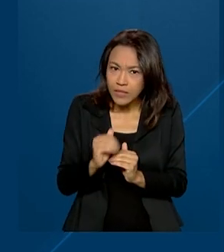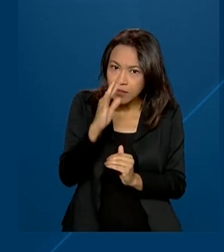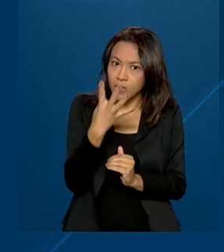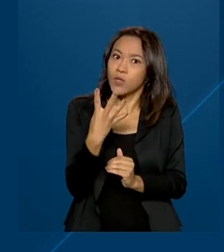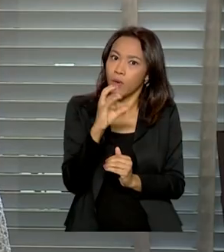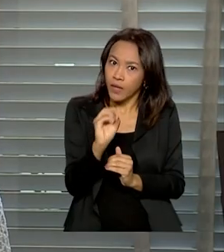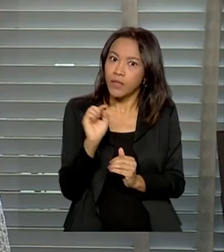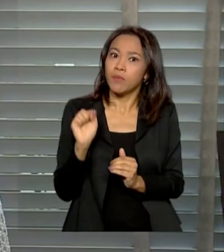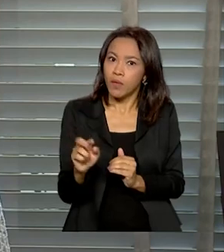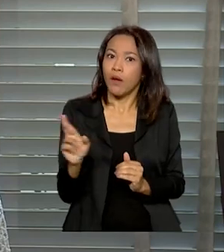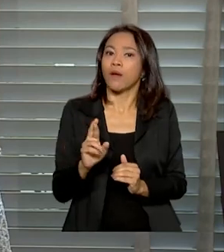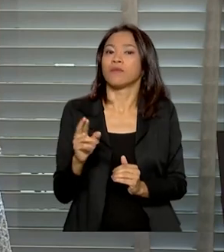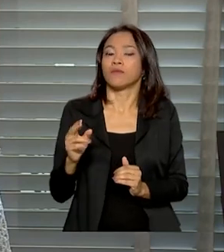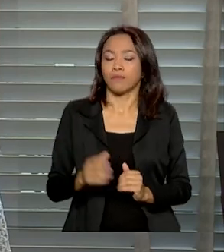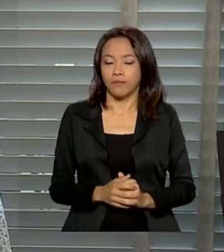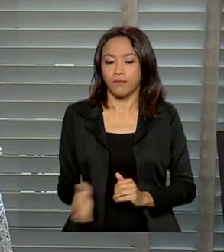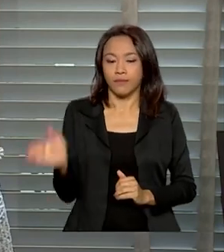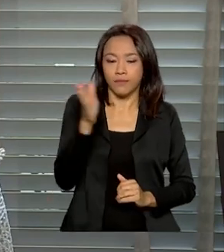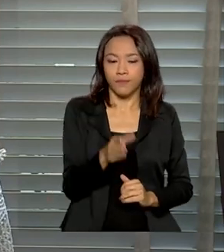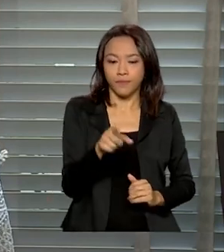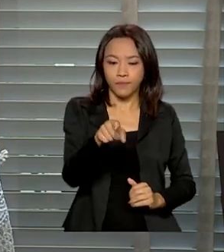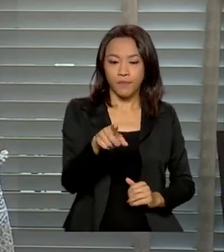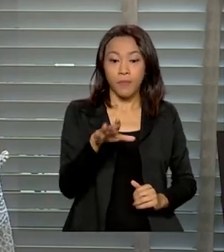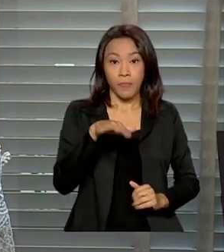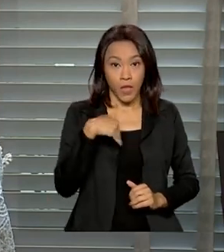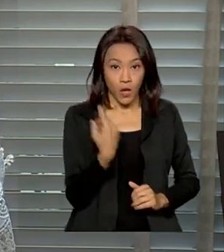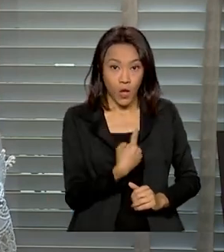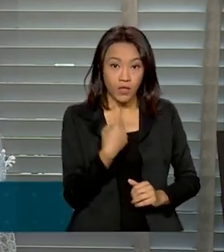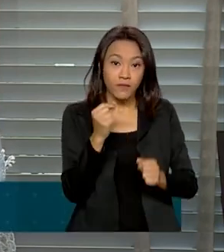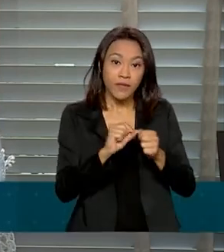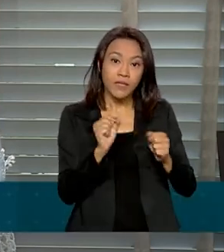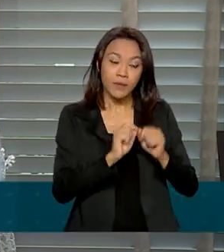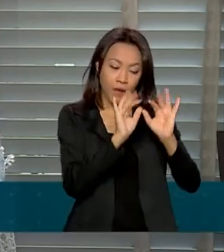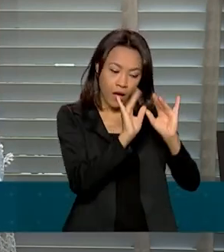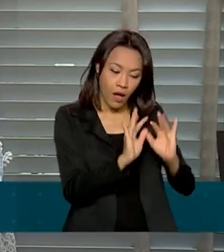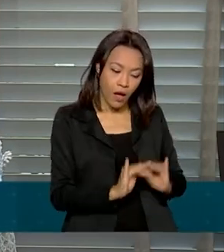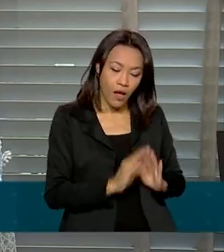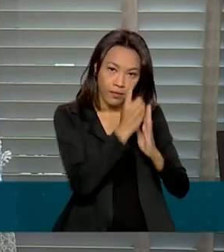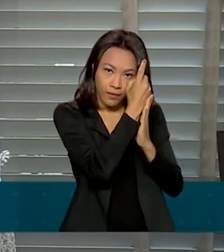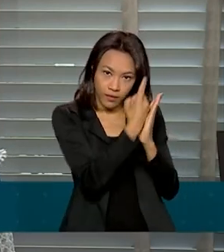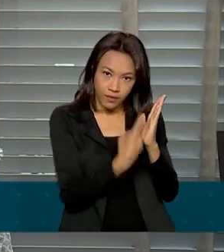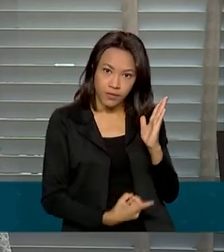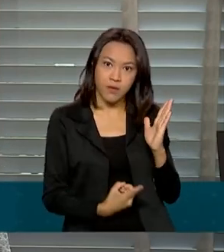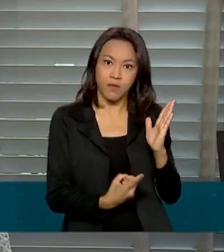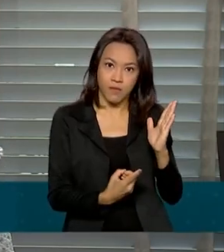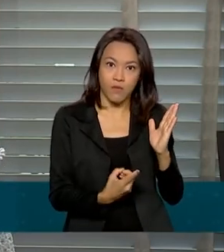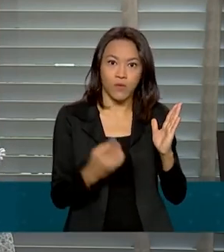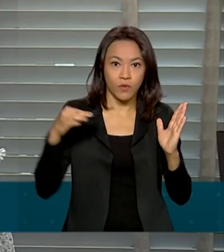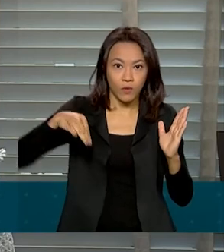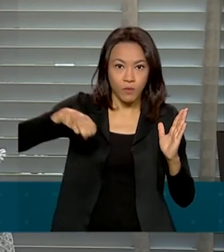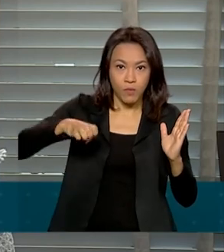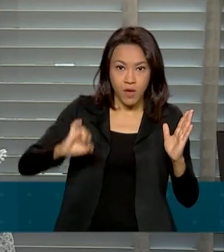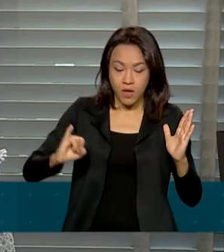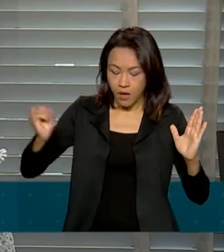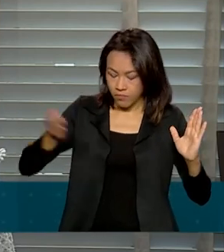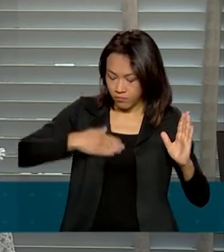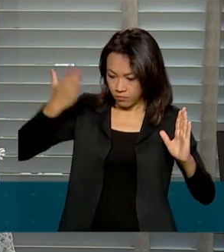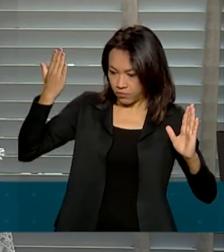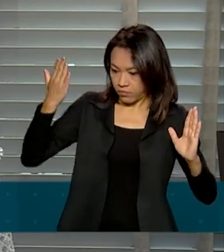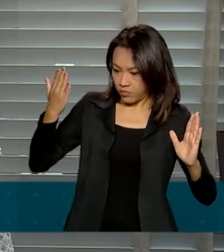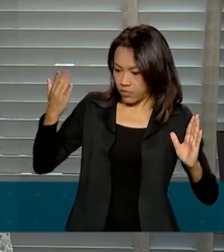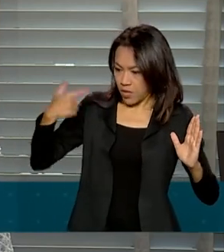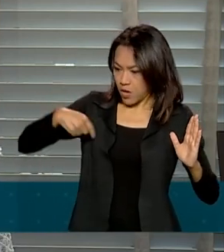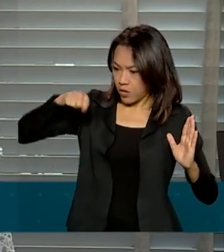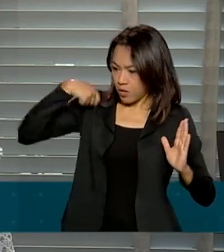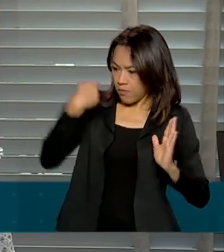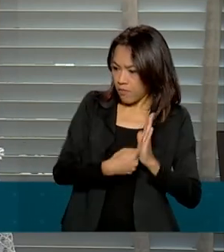mil. Às vezes quando a gente vai fazer a declaração de microempresário individual, a pessoa é pega de surpresa que ela tem